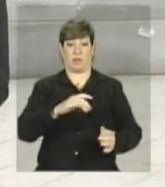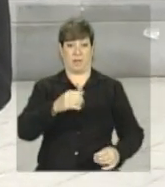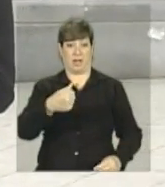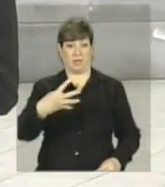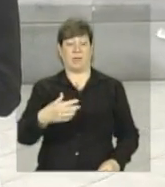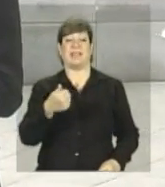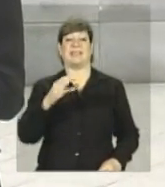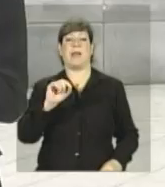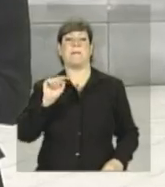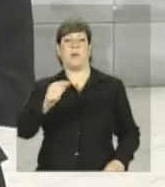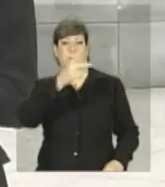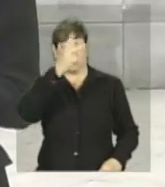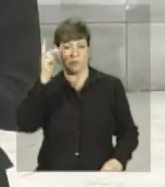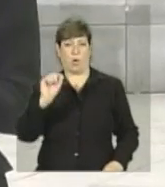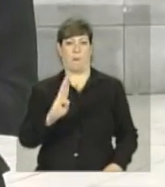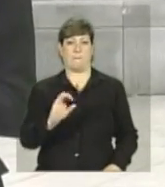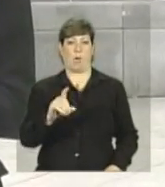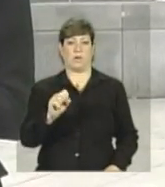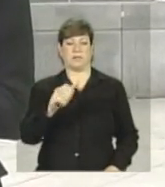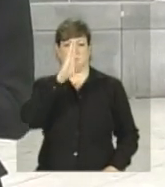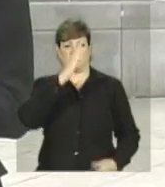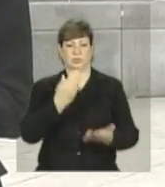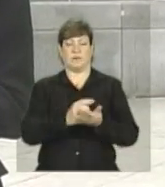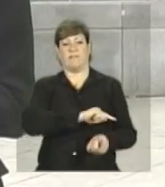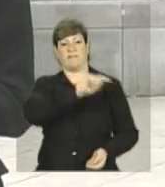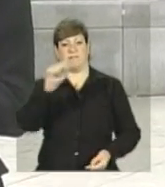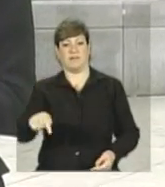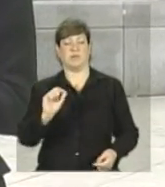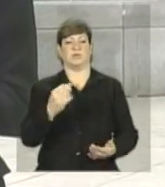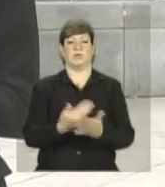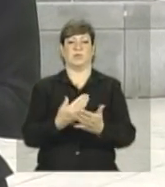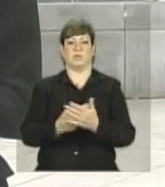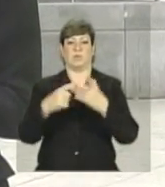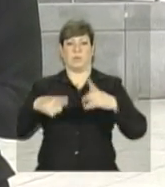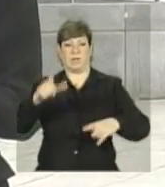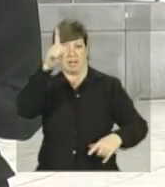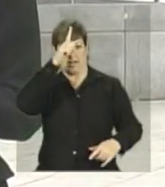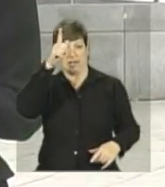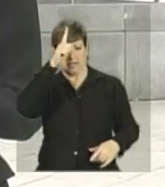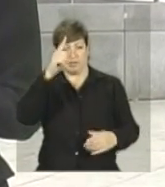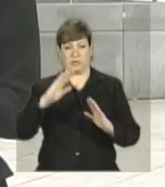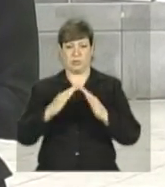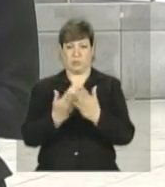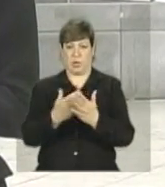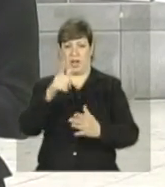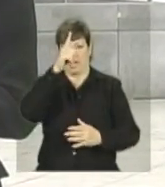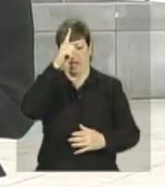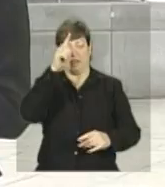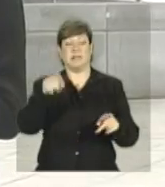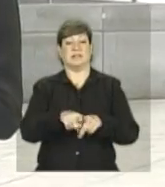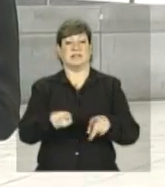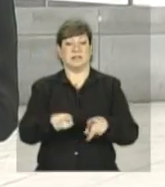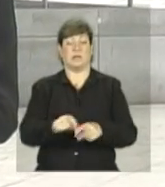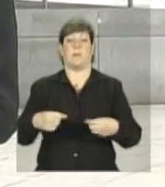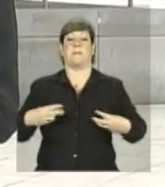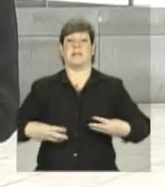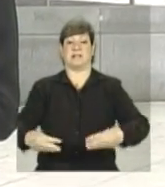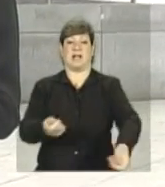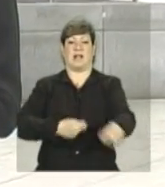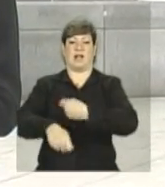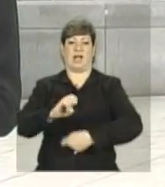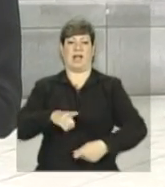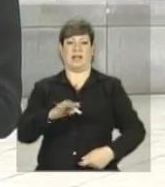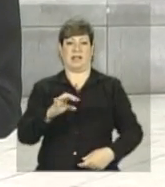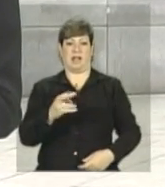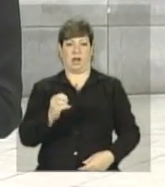10 mil bolsistas brasileiros devem vir estudar em instituições alemãs. E segundo o Ministério das Relações Exteriores, a chanceler